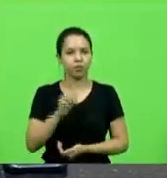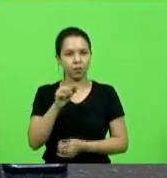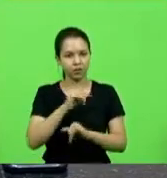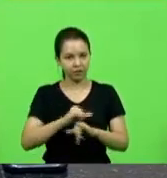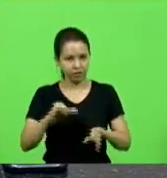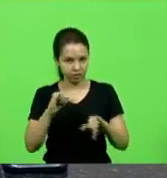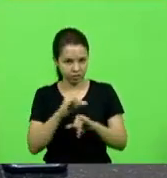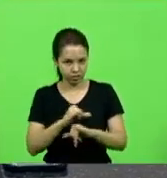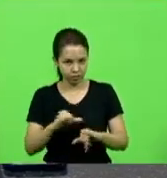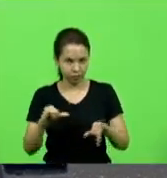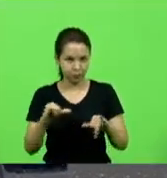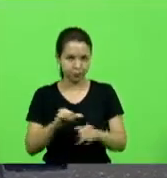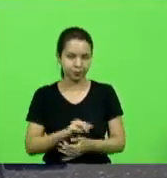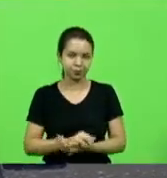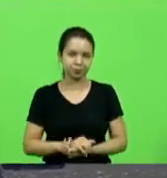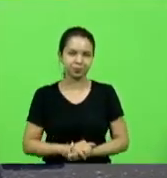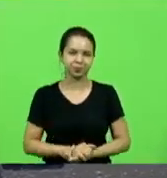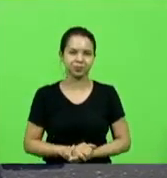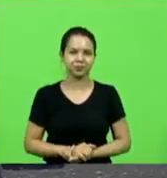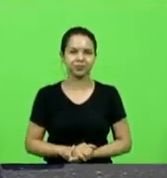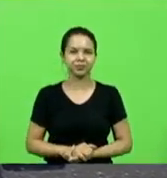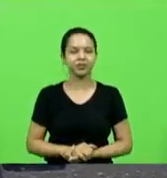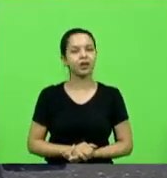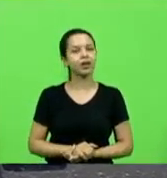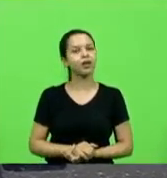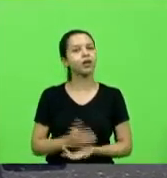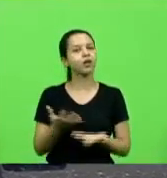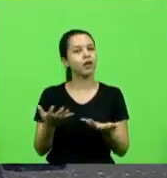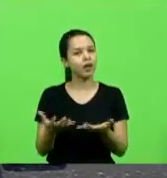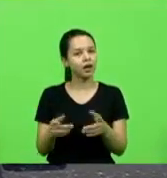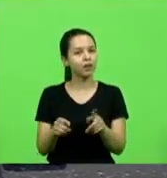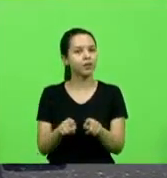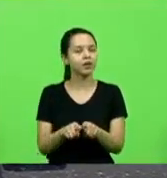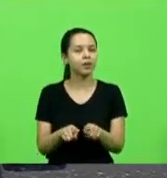quero antes propriamente de adentrar